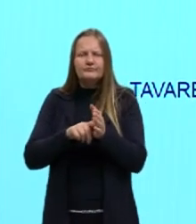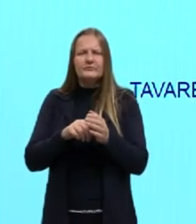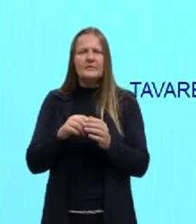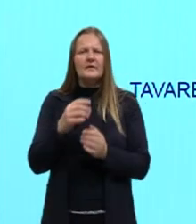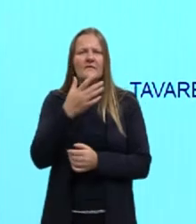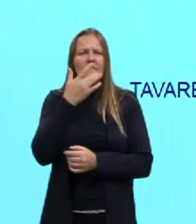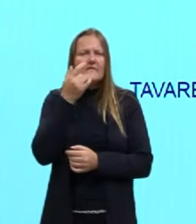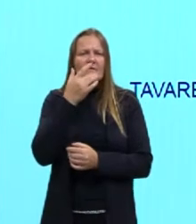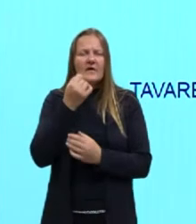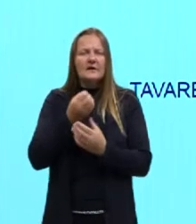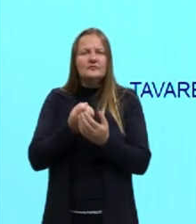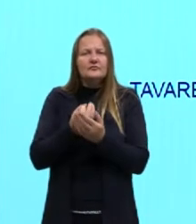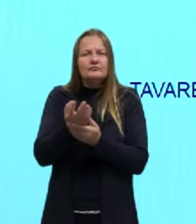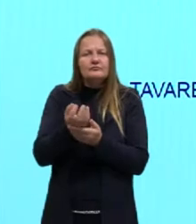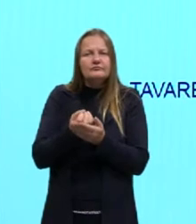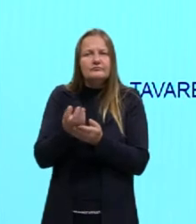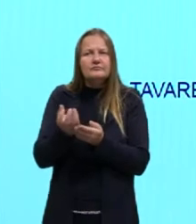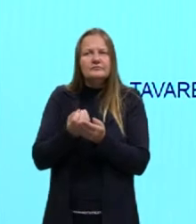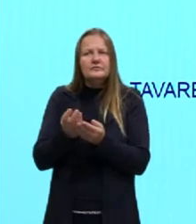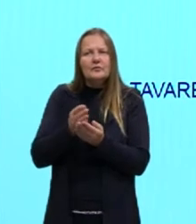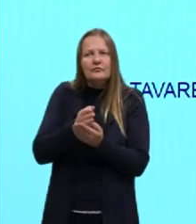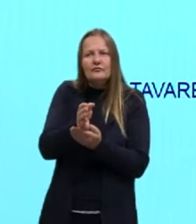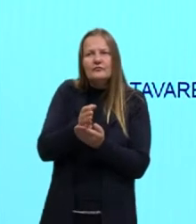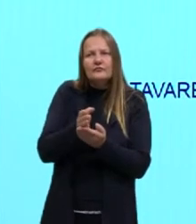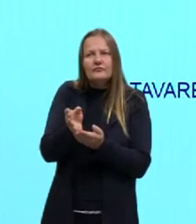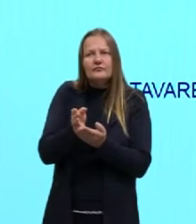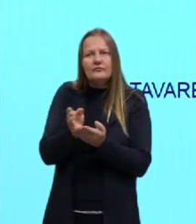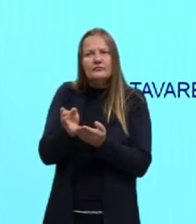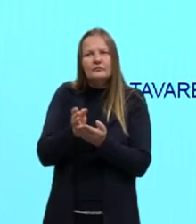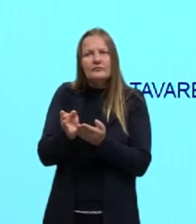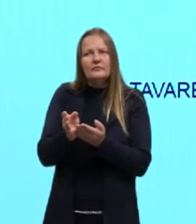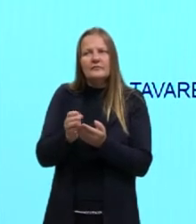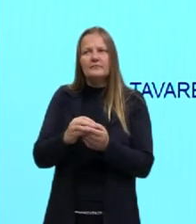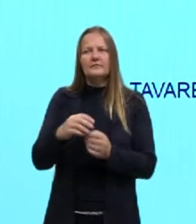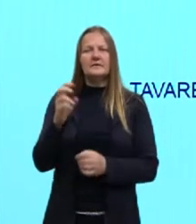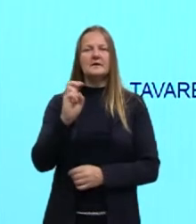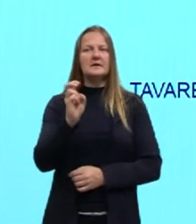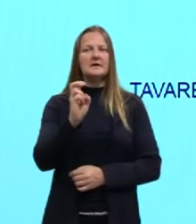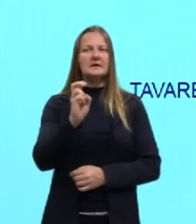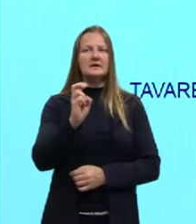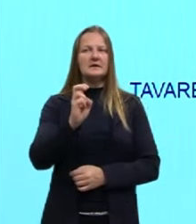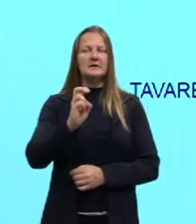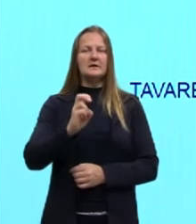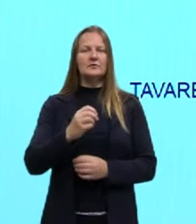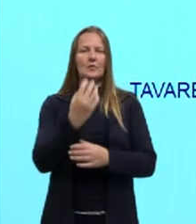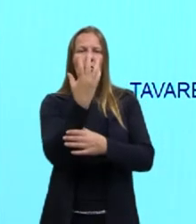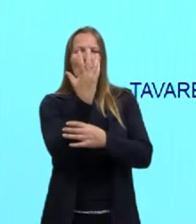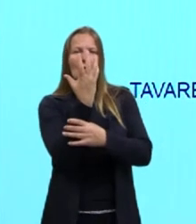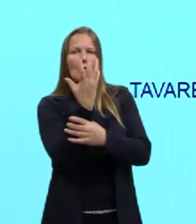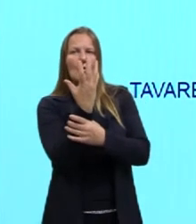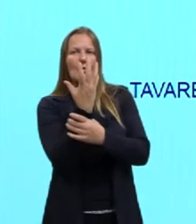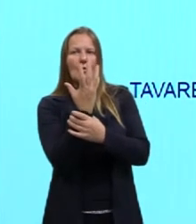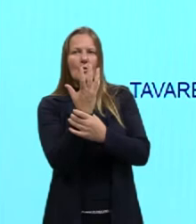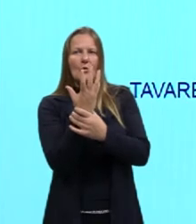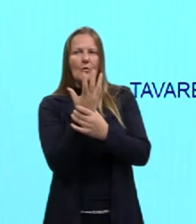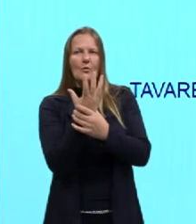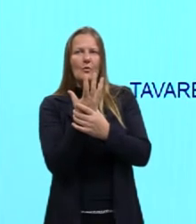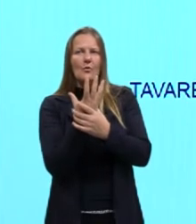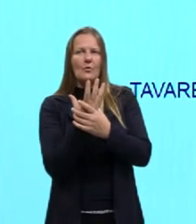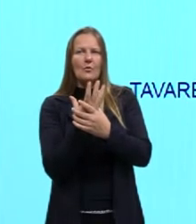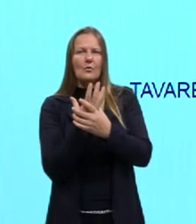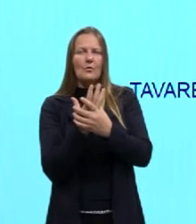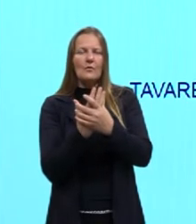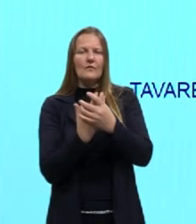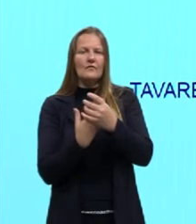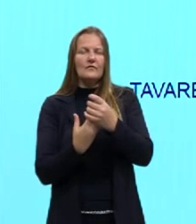Facilita a distribuição dos efluentes. Na quinta etapa, filtro biológico. Aqui colônias